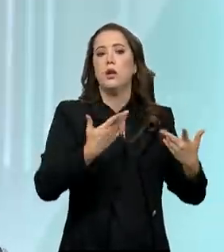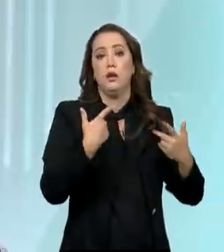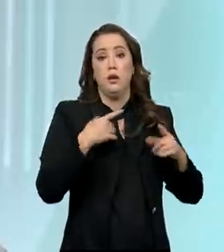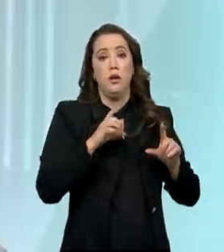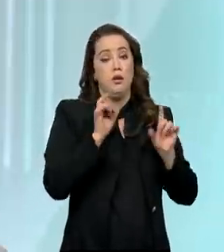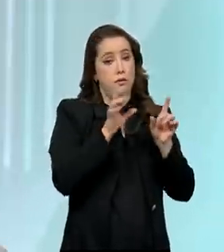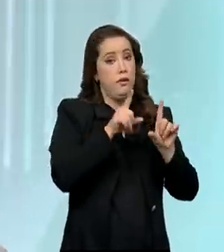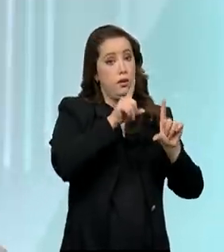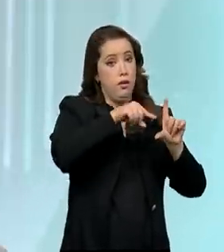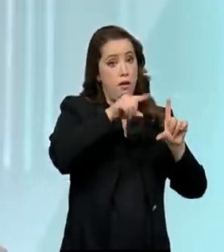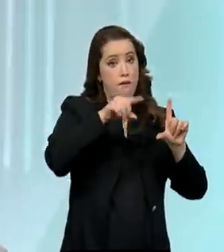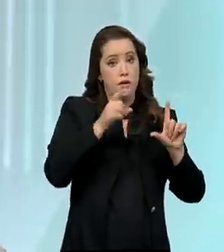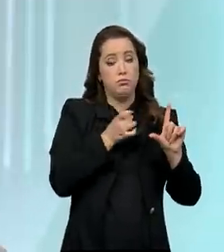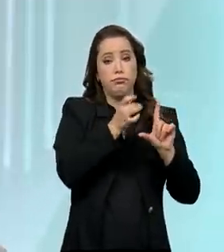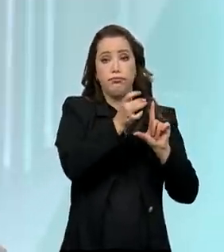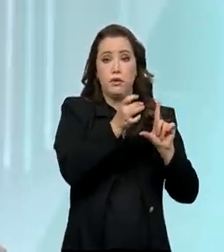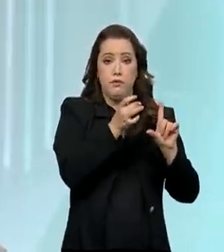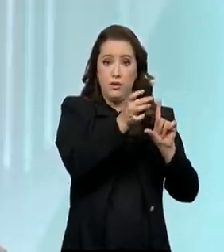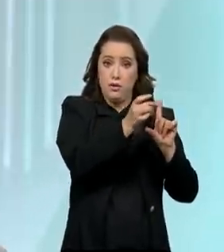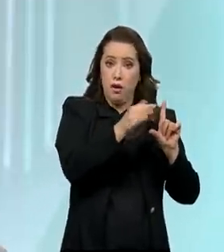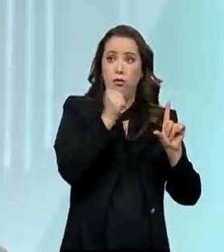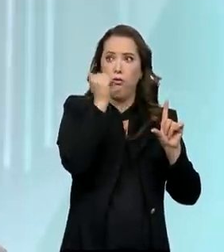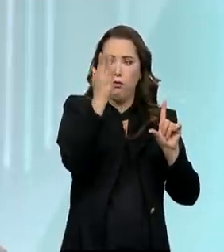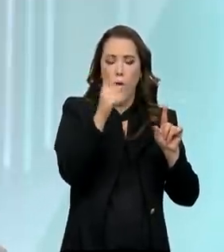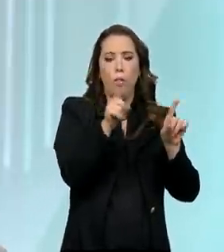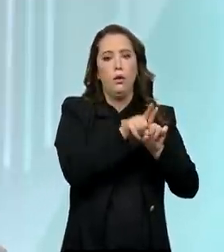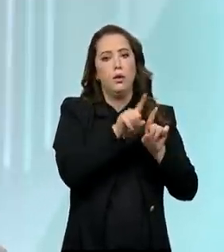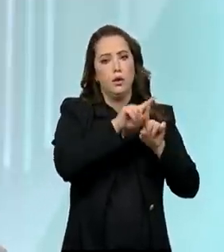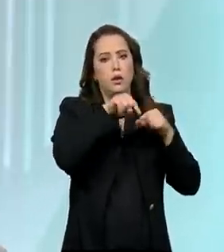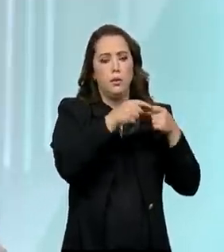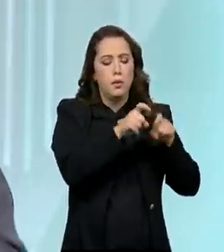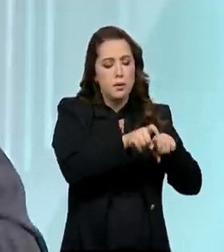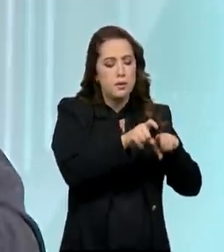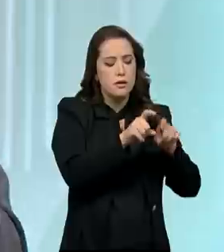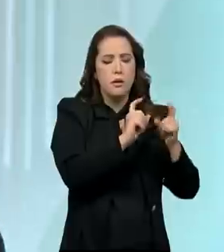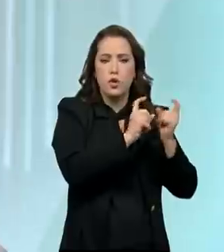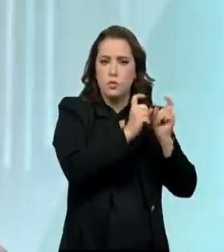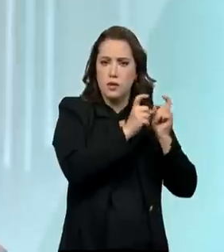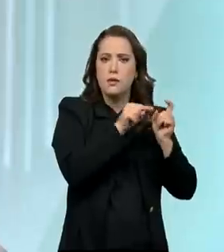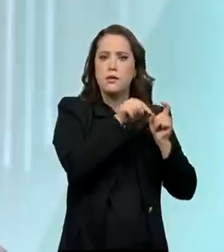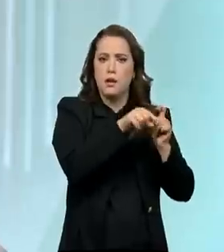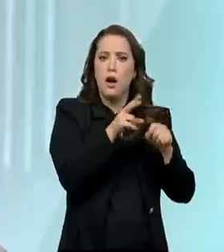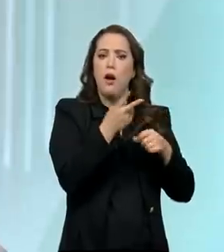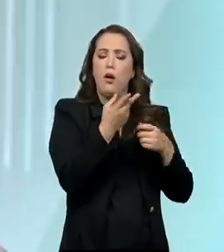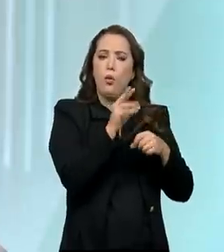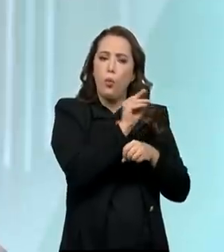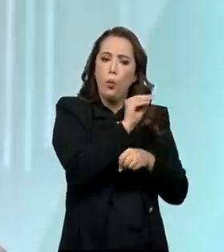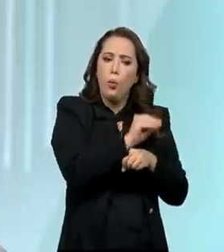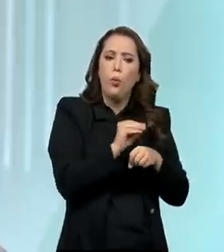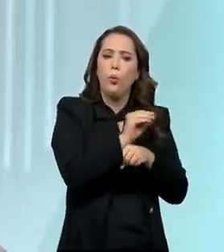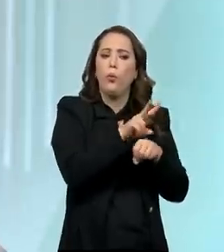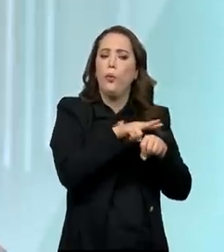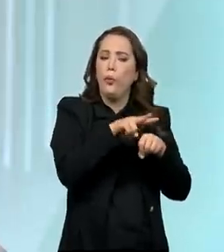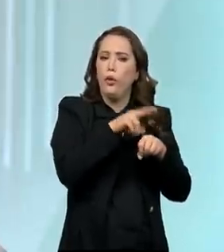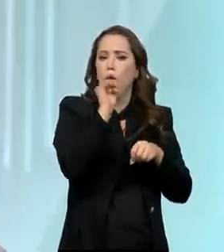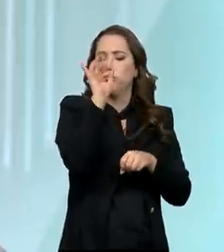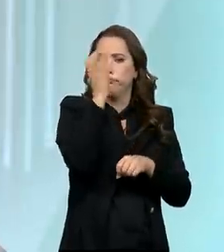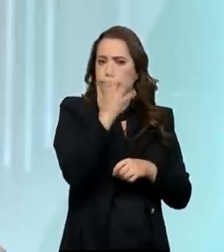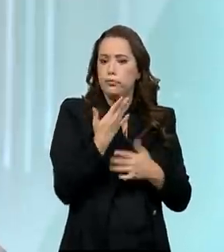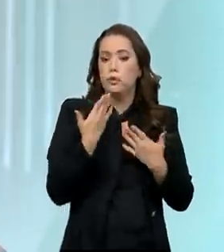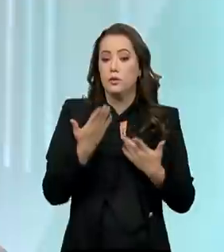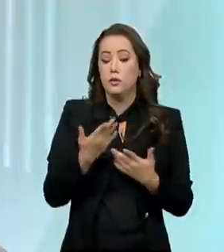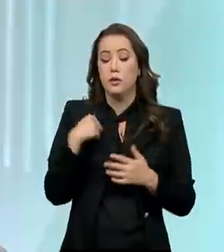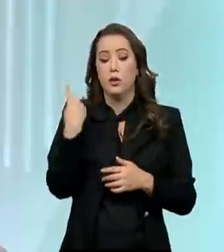da restauração florestal em si. A gente vai escolher o gestor esse ano e ano que vem começa a fazer as efetivas alocações na última